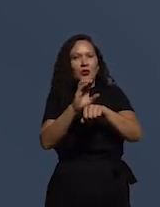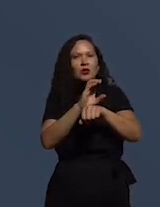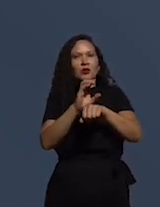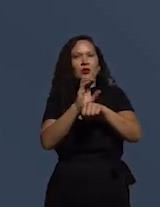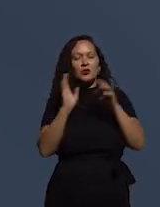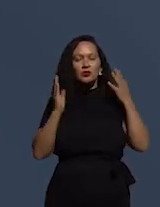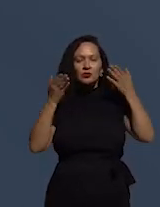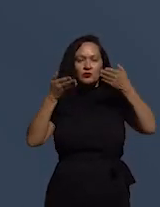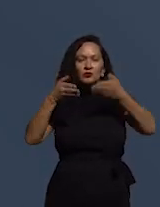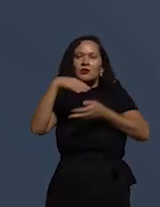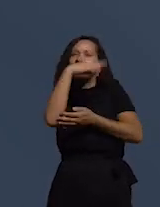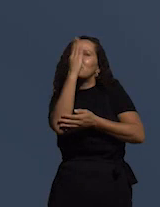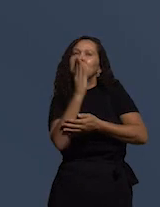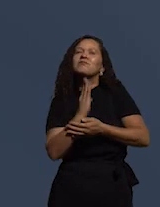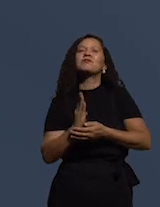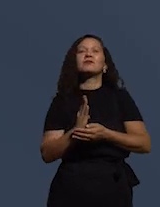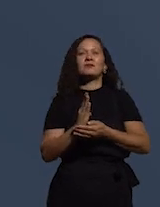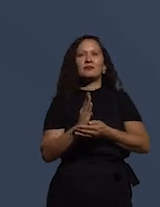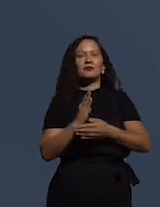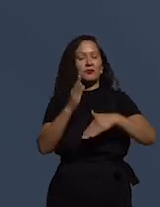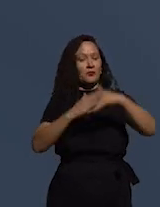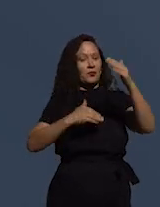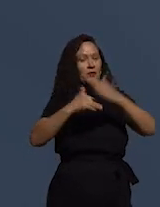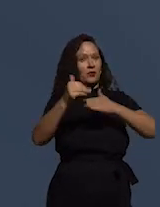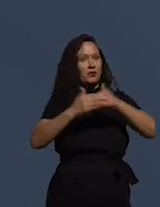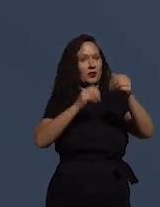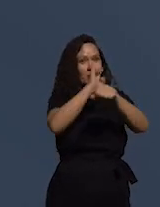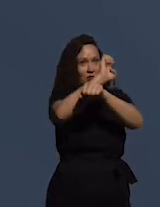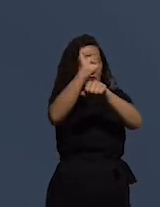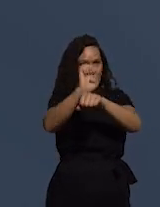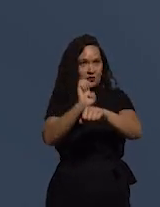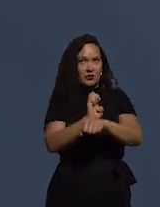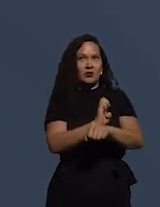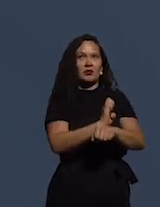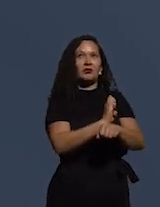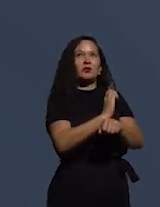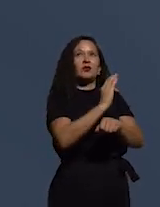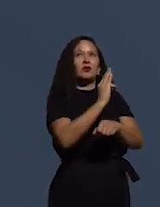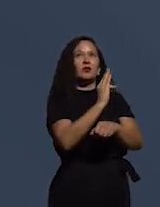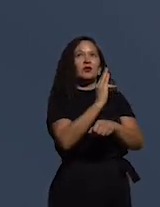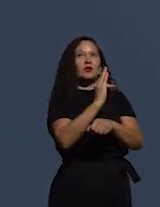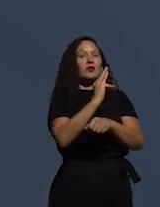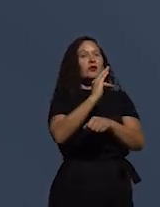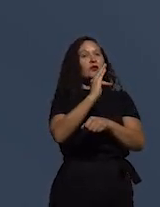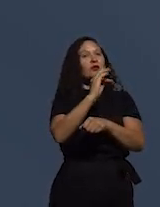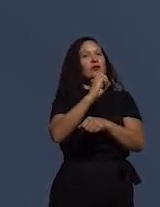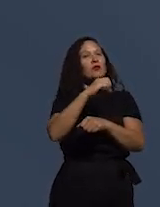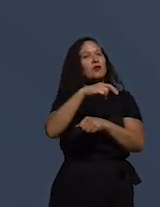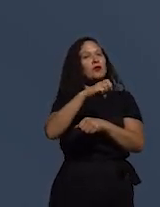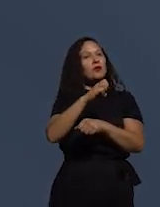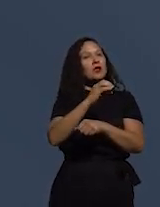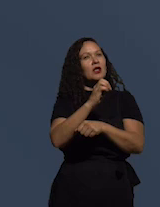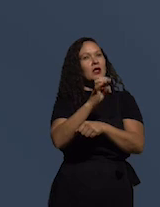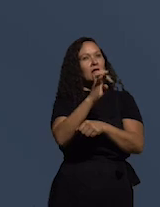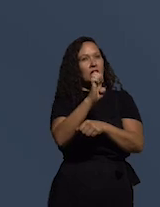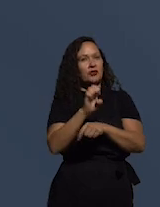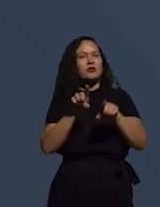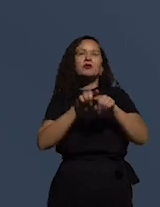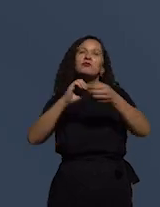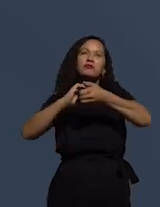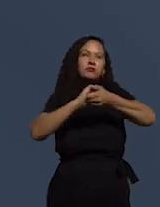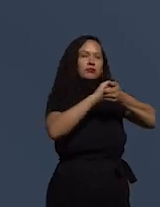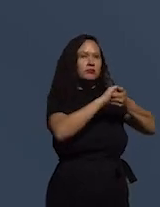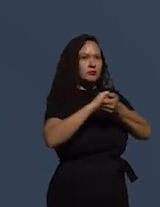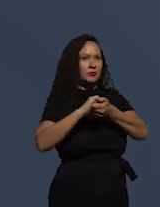Nacional das Carreiras de Estado, FENACAT. Na oportunidade também, cumprimentar